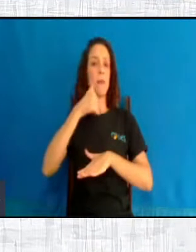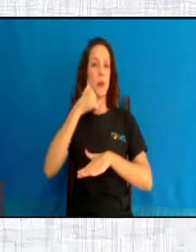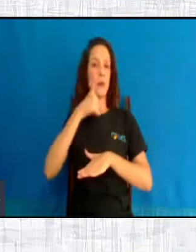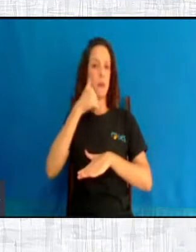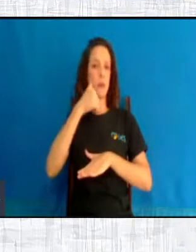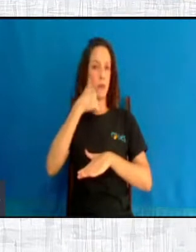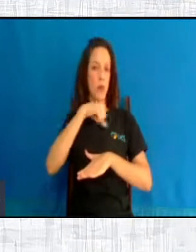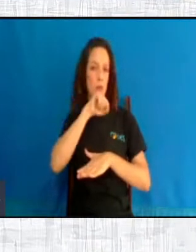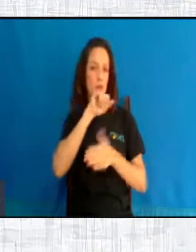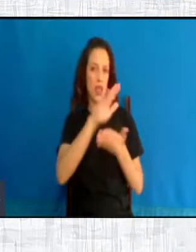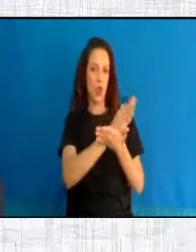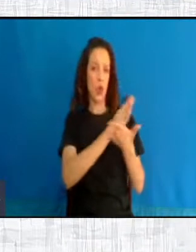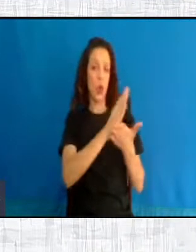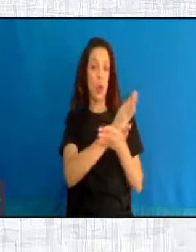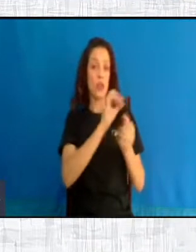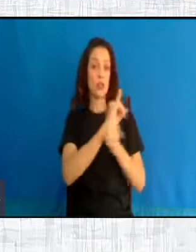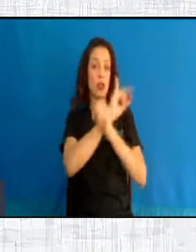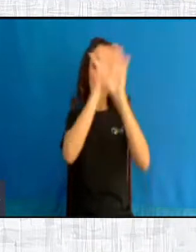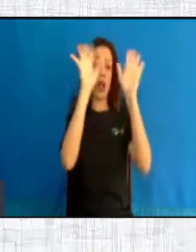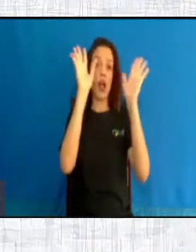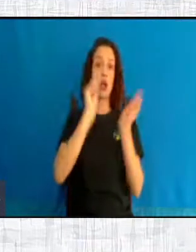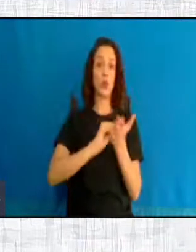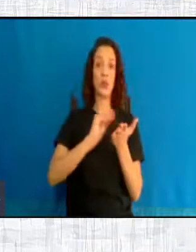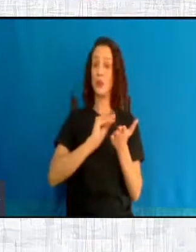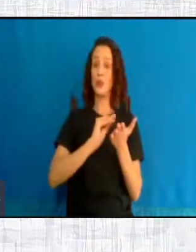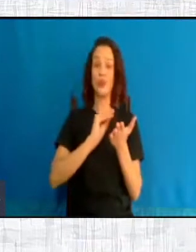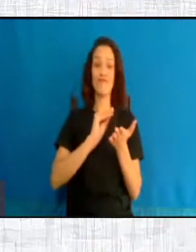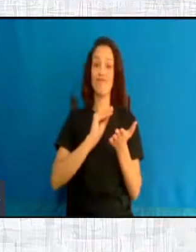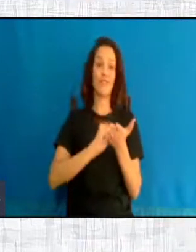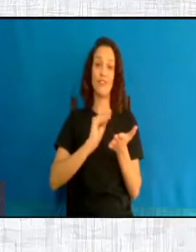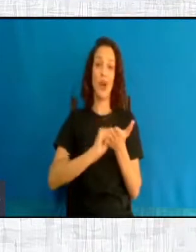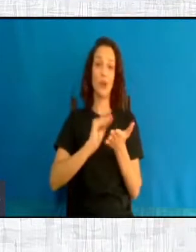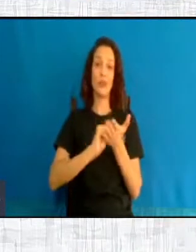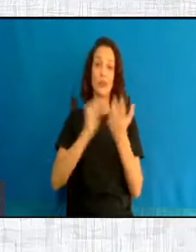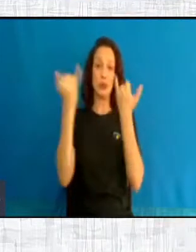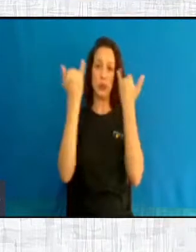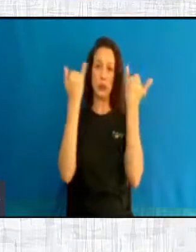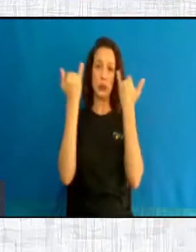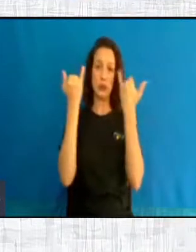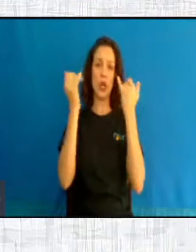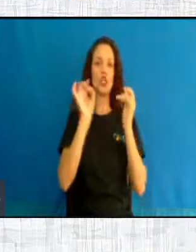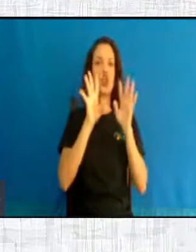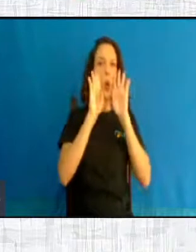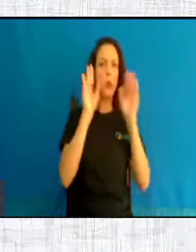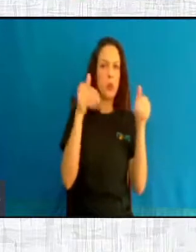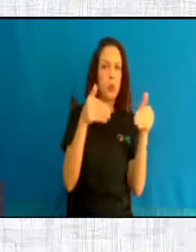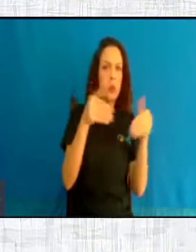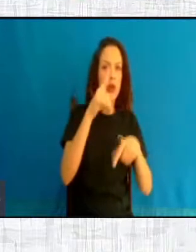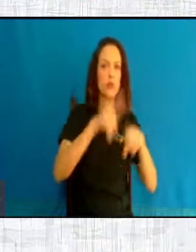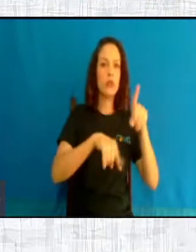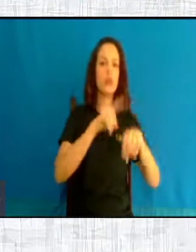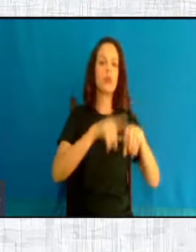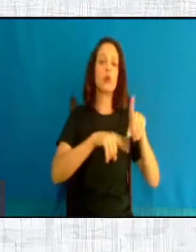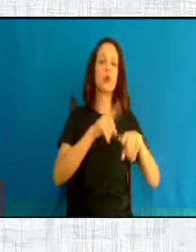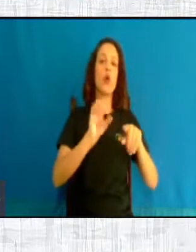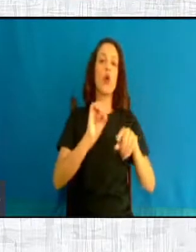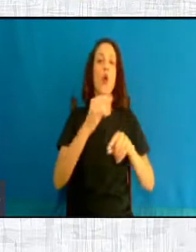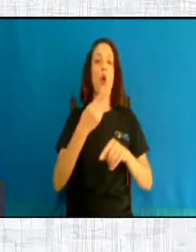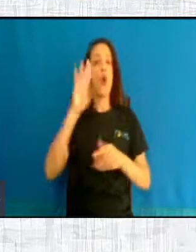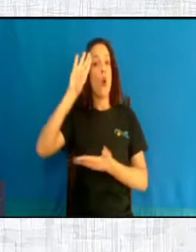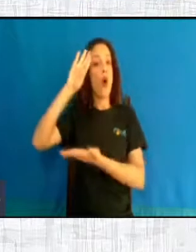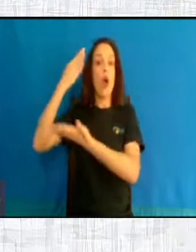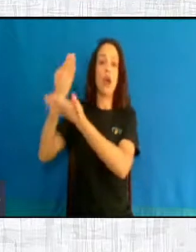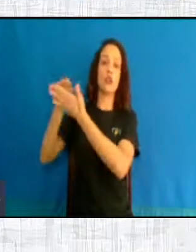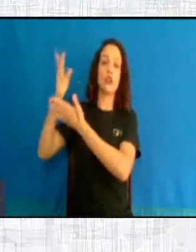divulgadas e falta de informações, do materialismo, do ateísmo, que tem essa consequência. Não acredito em Deus?